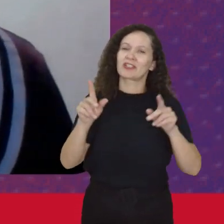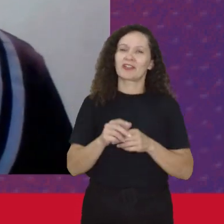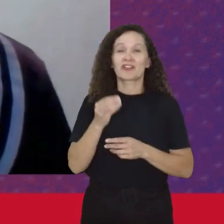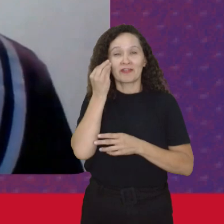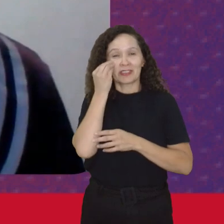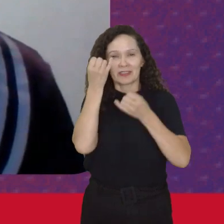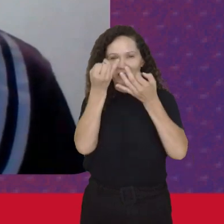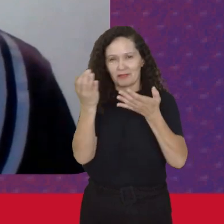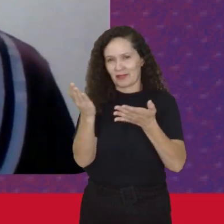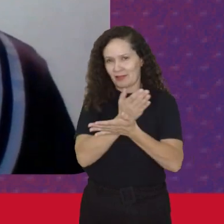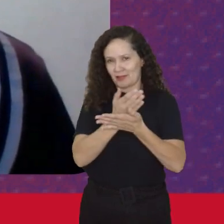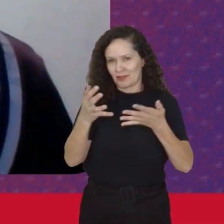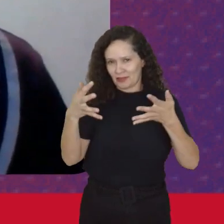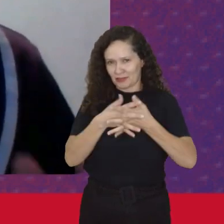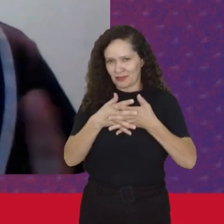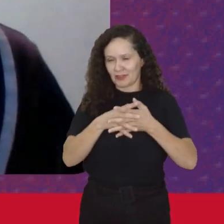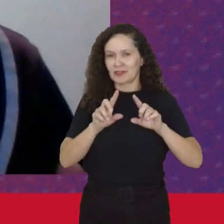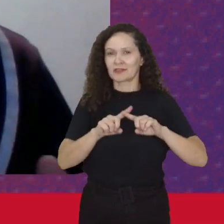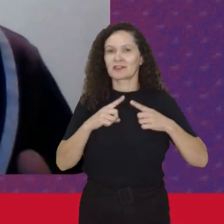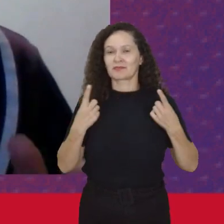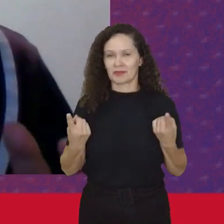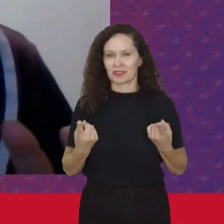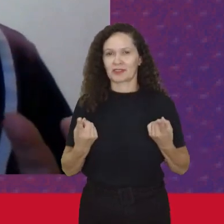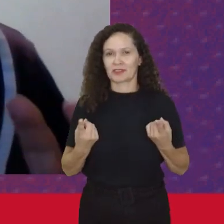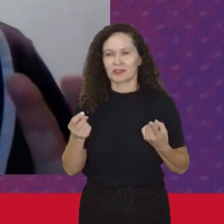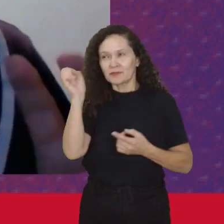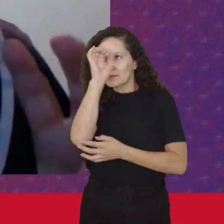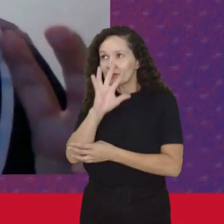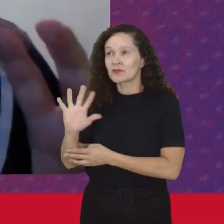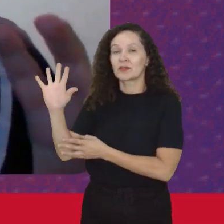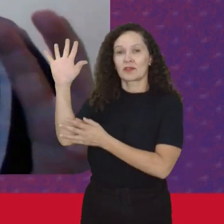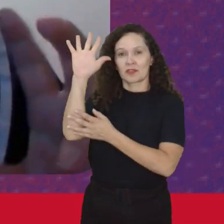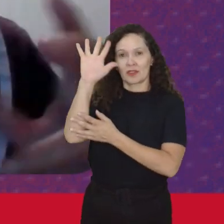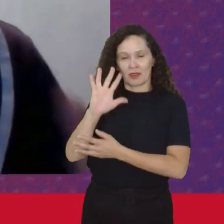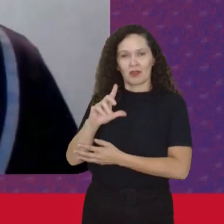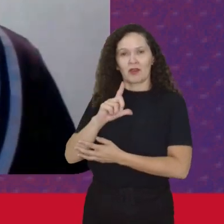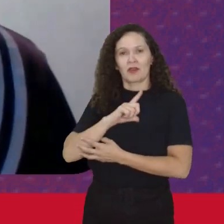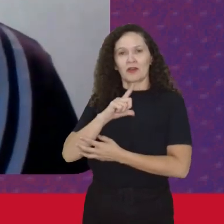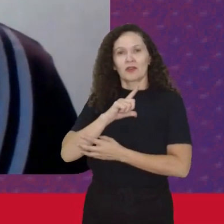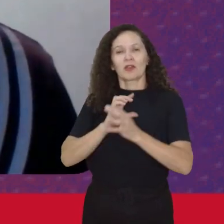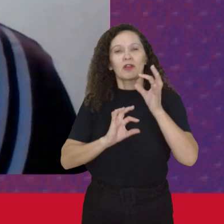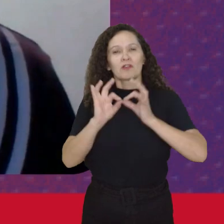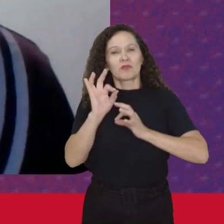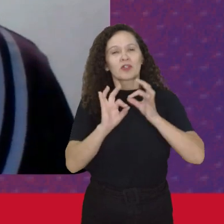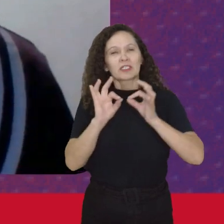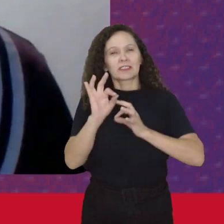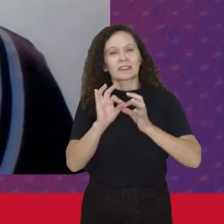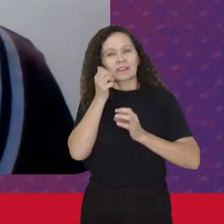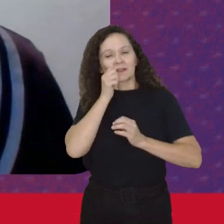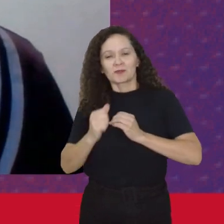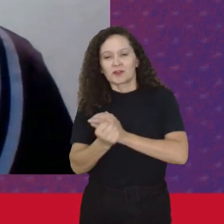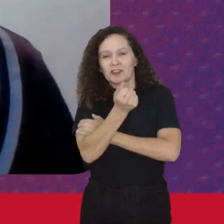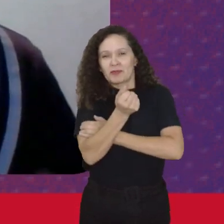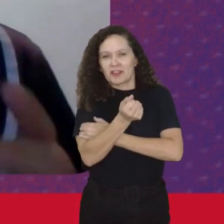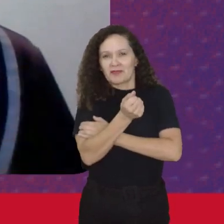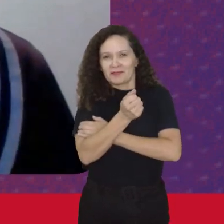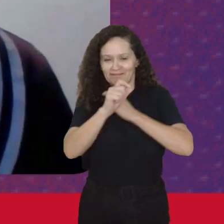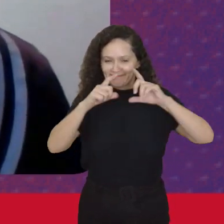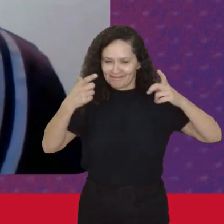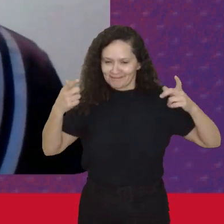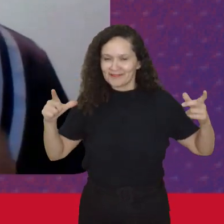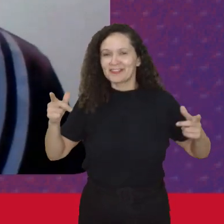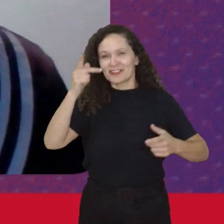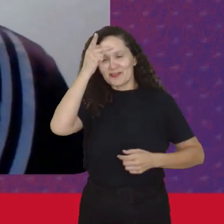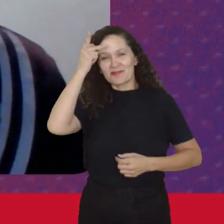alguns Mas assim De uma forma geral Tem um processo Muito amplo No feminismo De